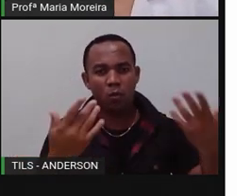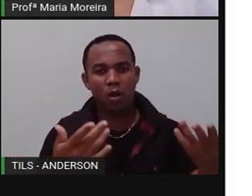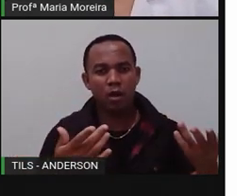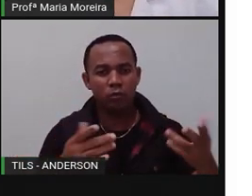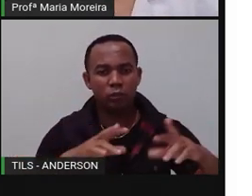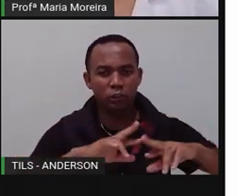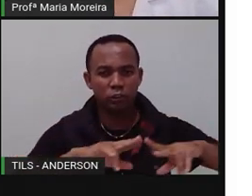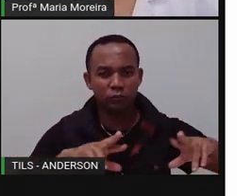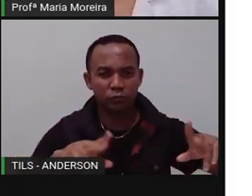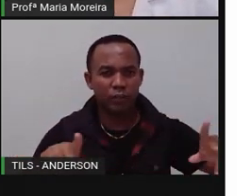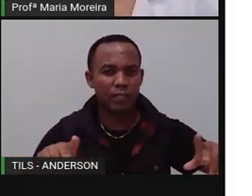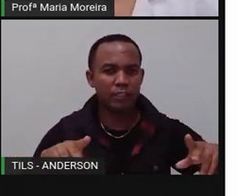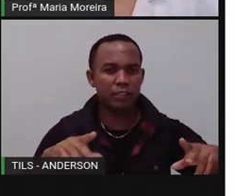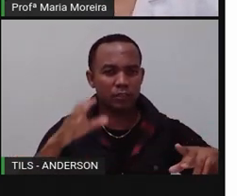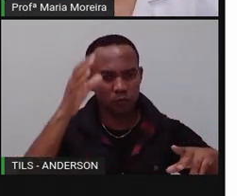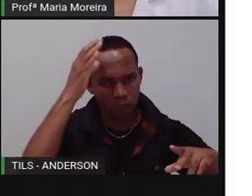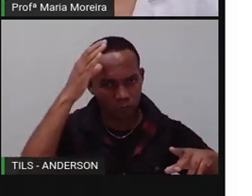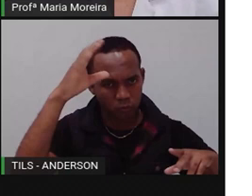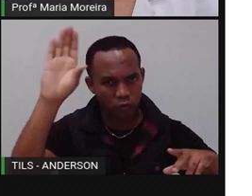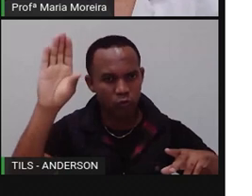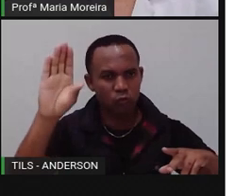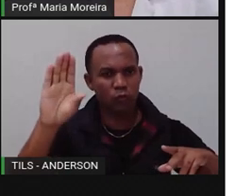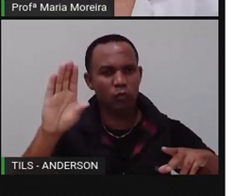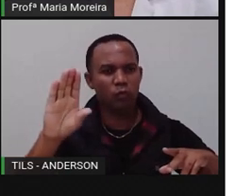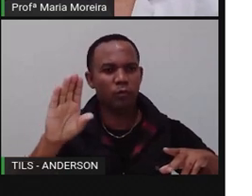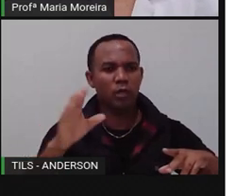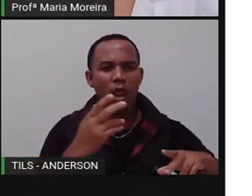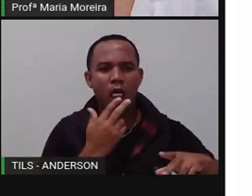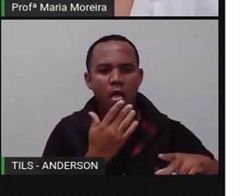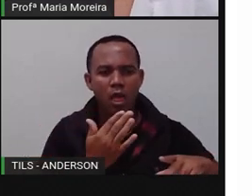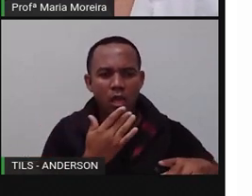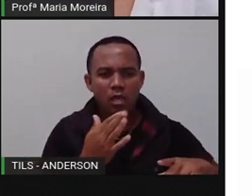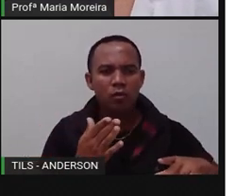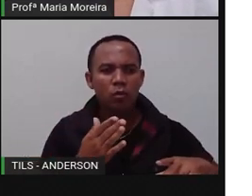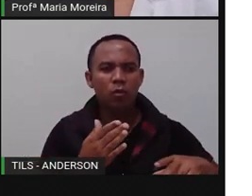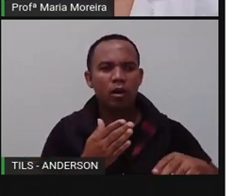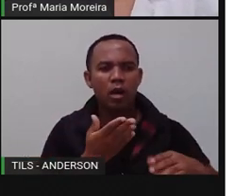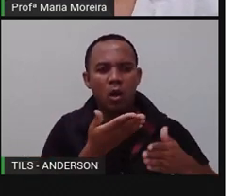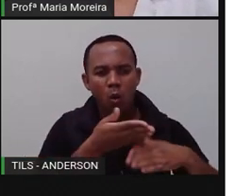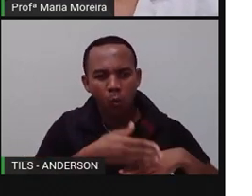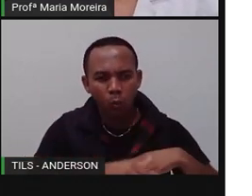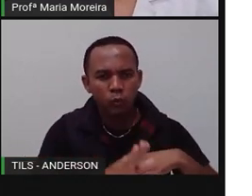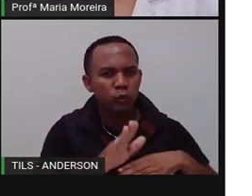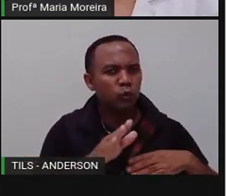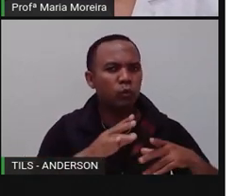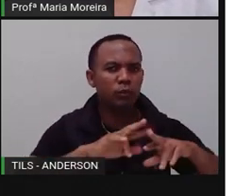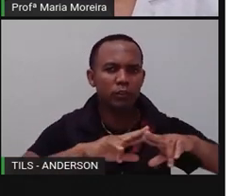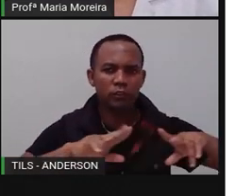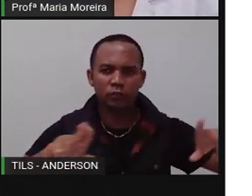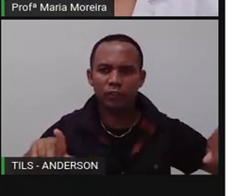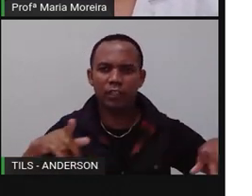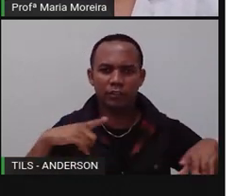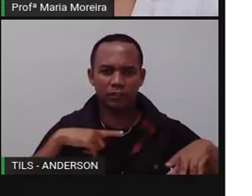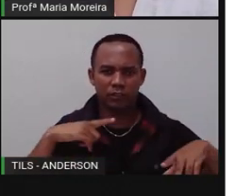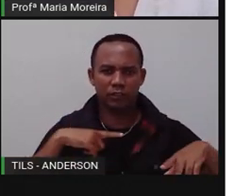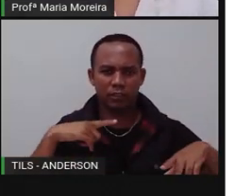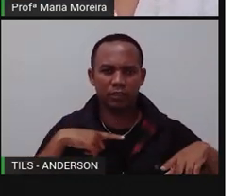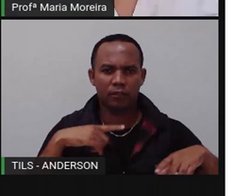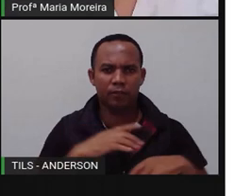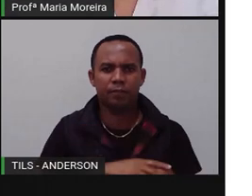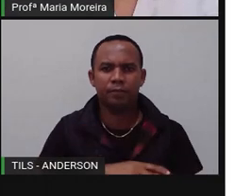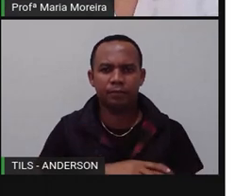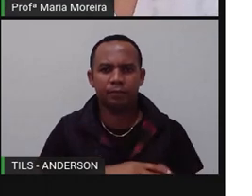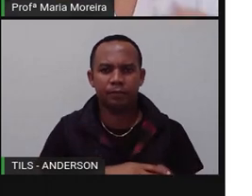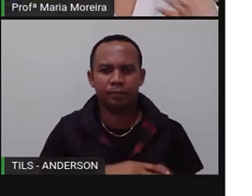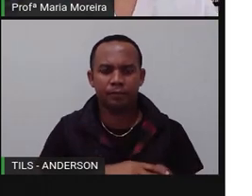várias etnias, tradições, religiões e línguas. Obviamente, tantos países que o continente africano tem, obviamente que